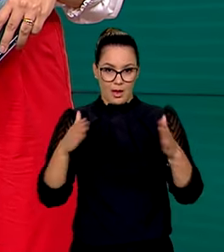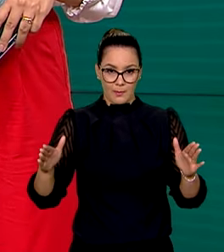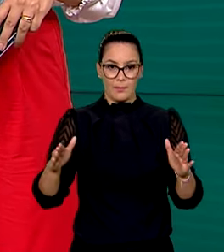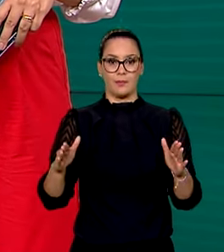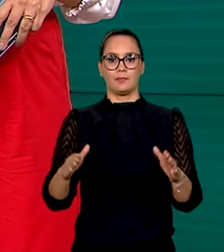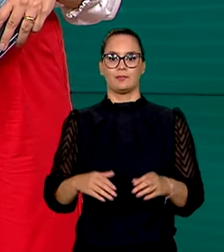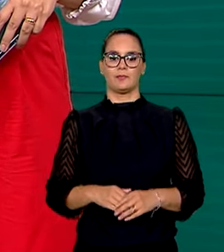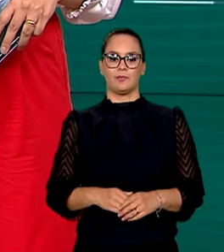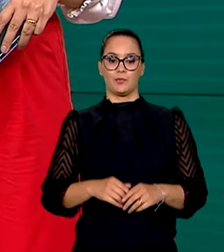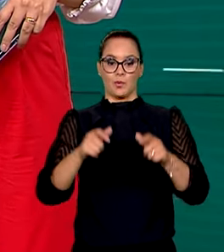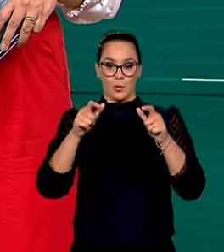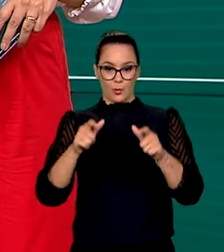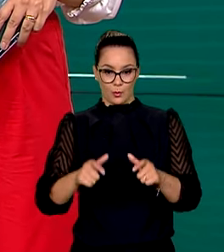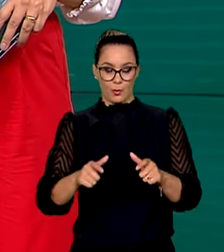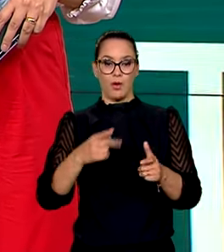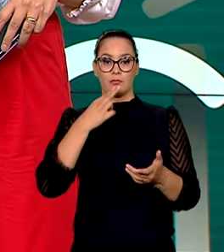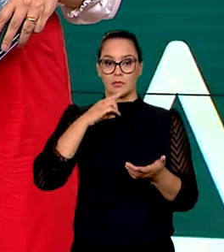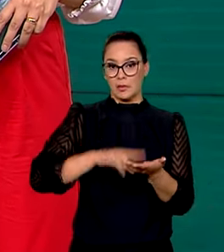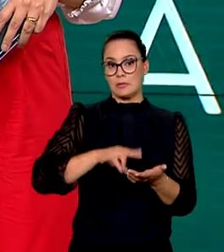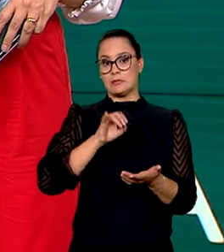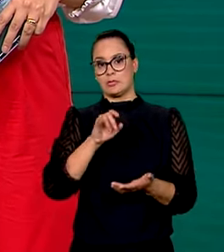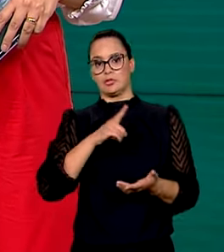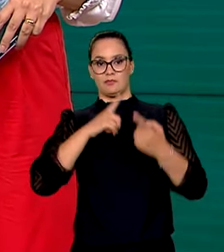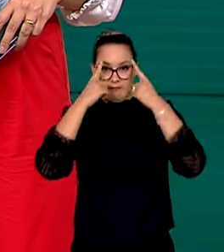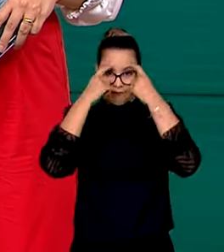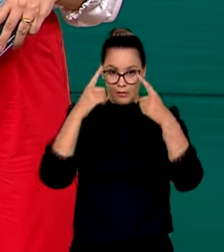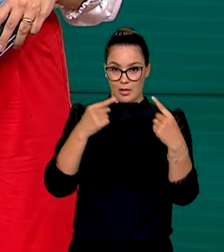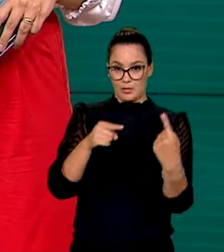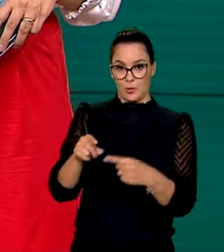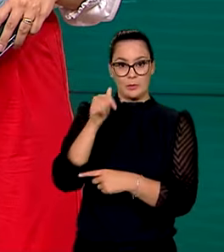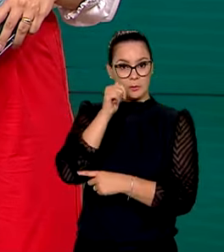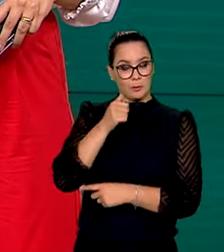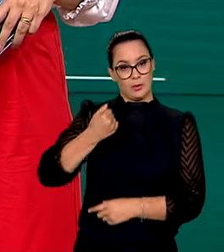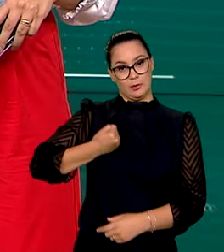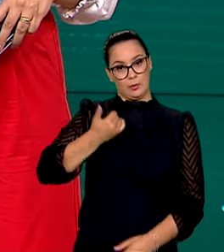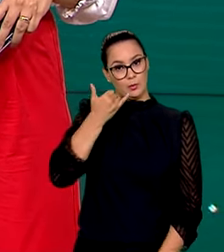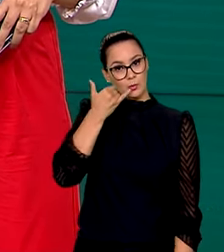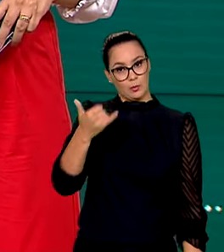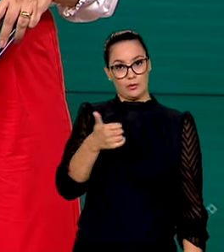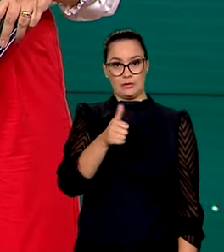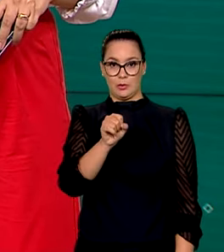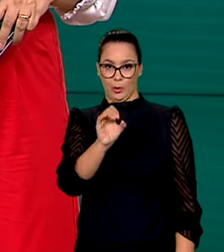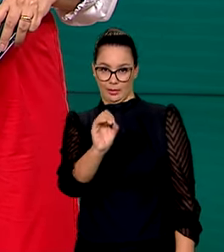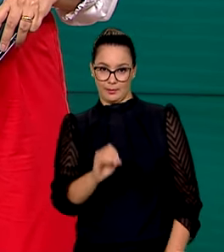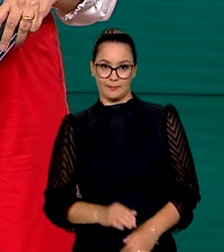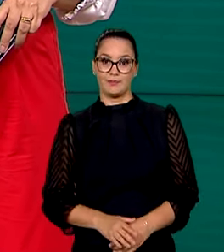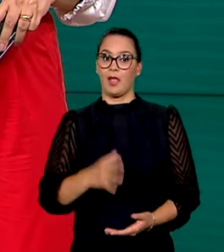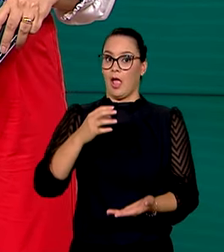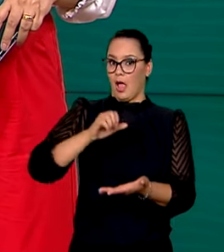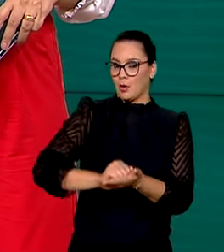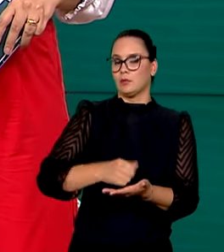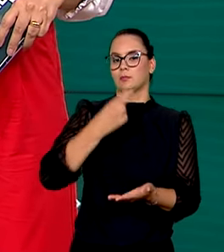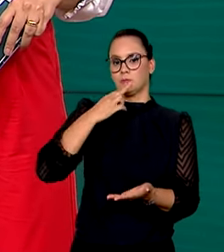canal de denúncias para casos de violência contra as mulheres pelo telefone 180. E anote aí, as